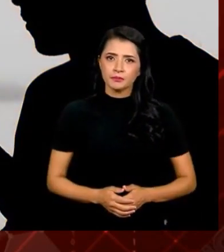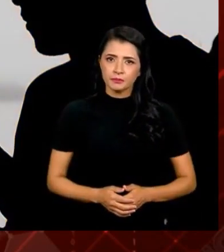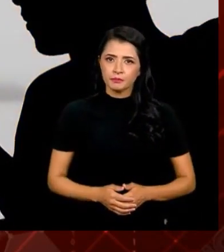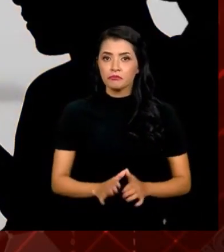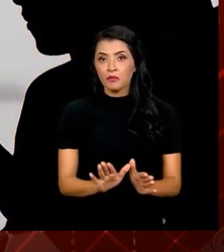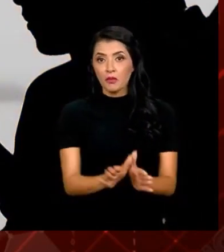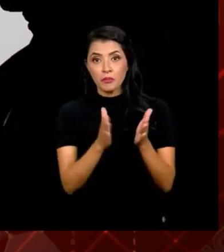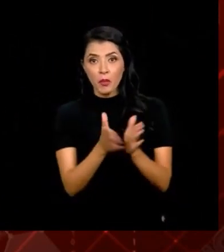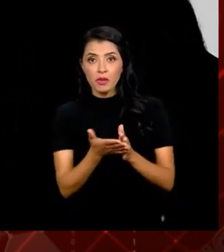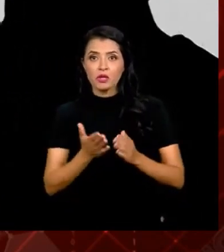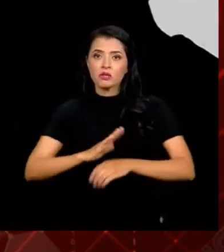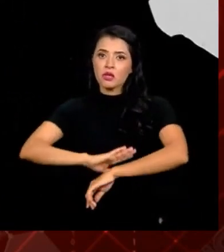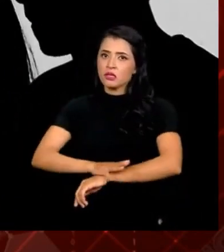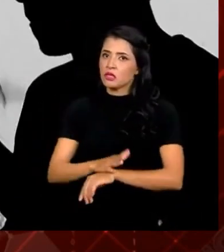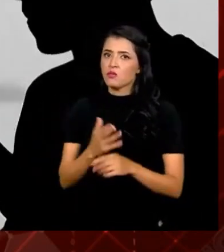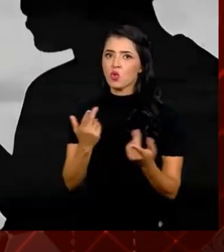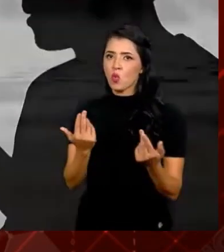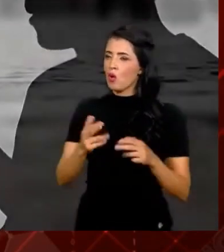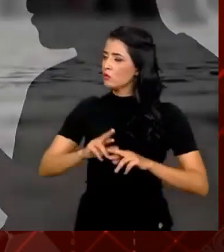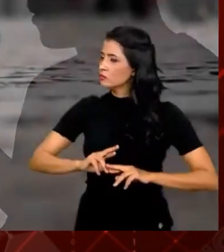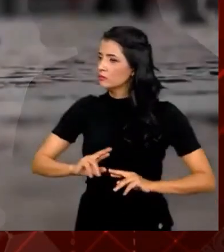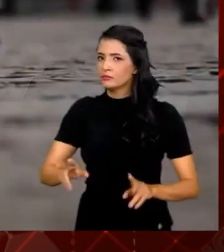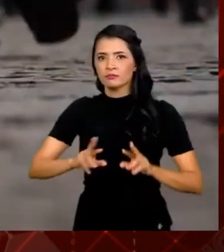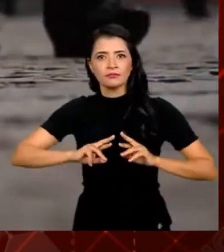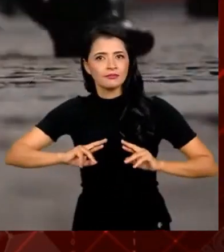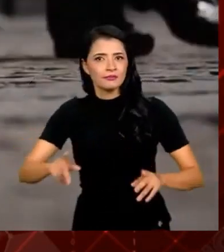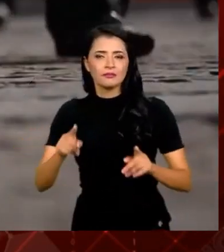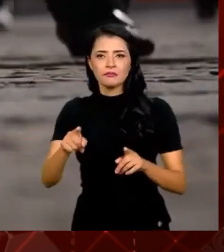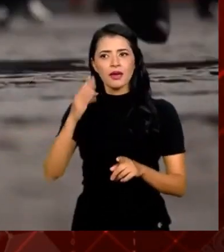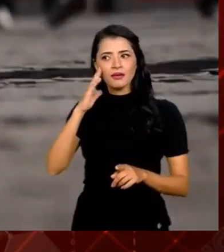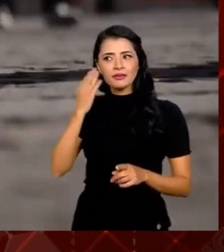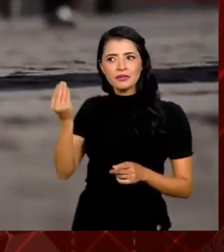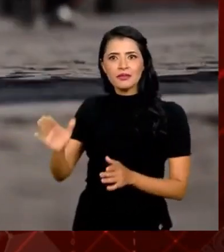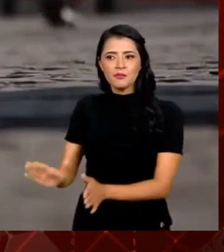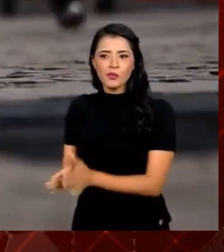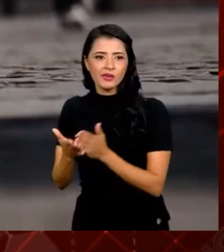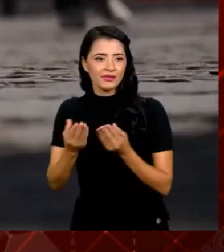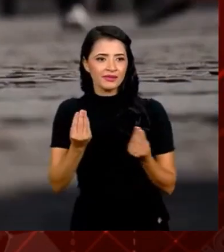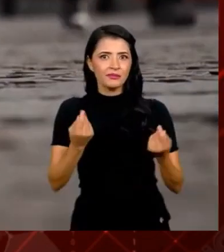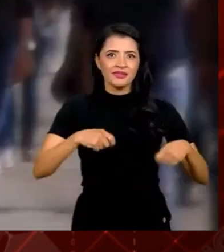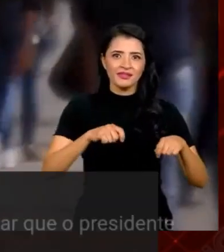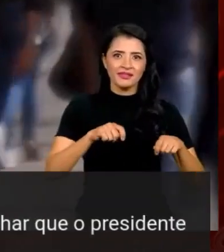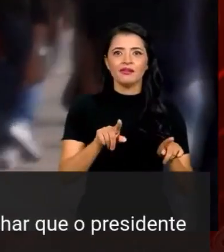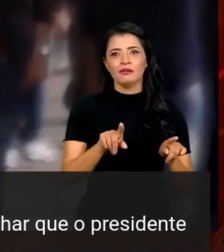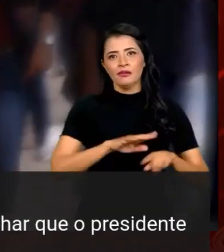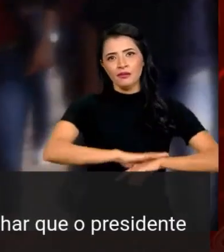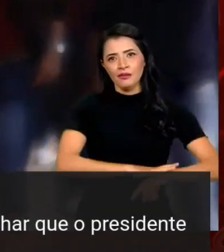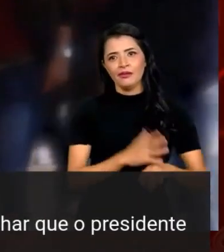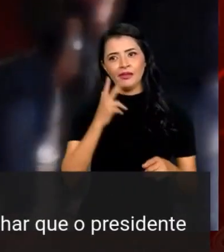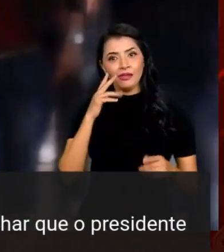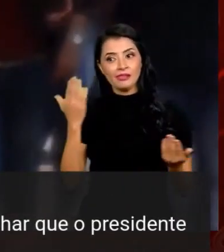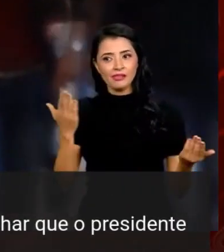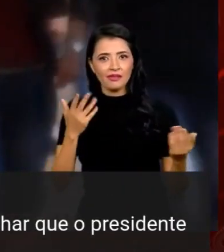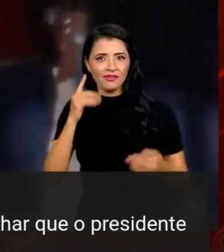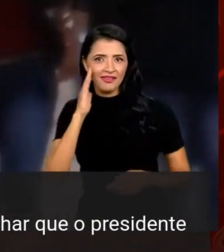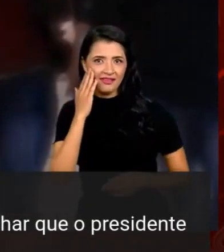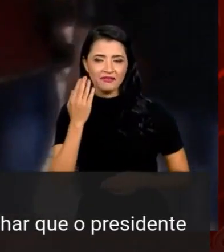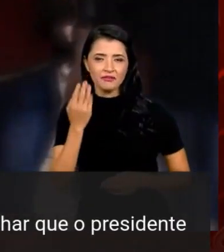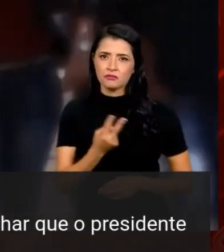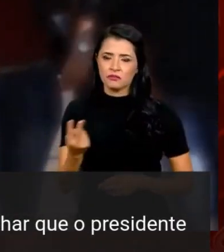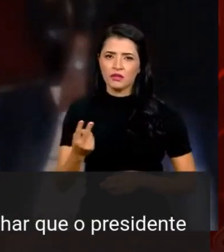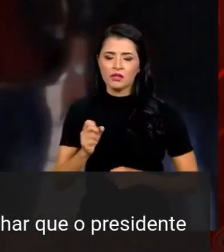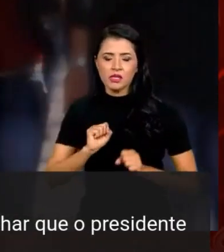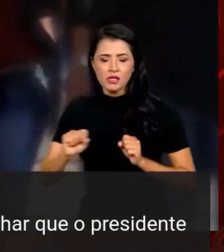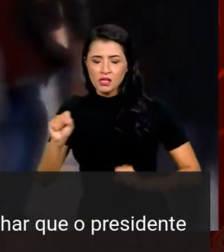Pobreza e racismo não são a mesma coisa, mas não se pode compreender um sem compreender o outro. E desespero e desolestidade